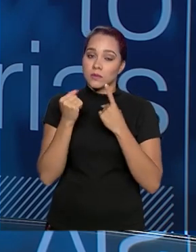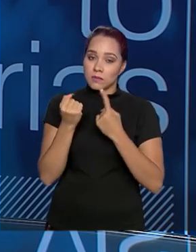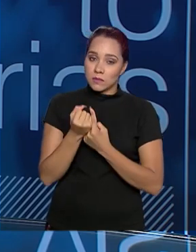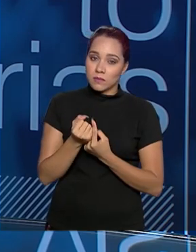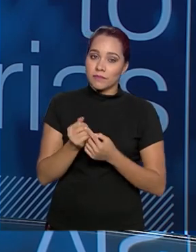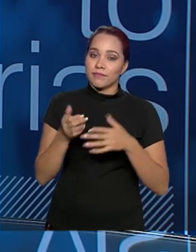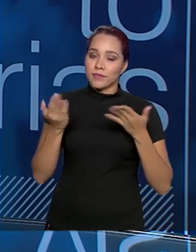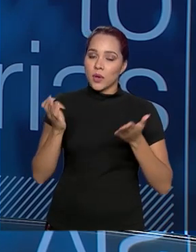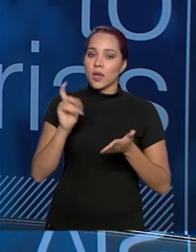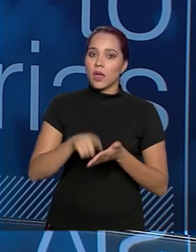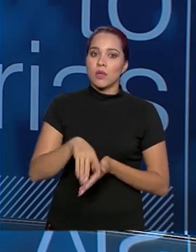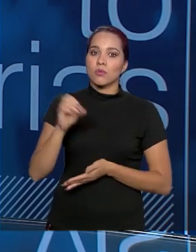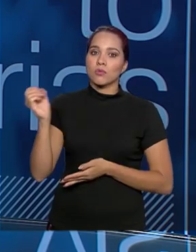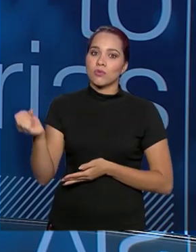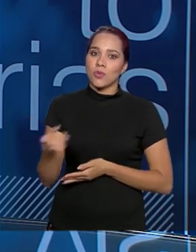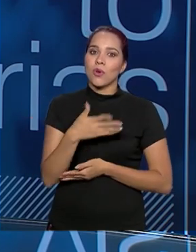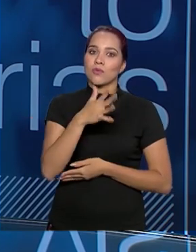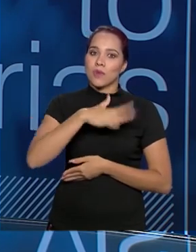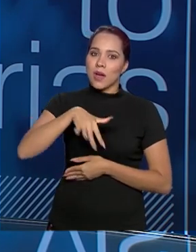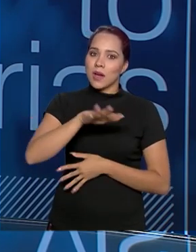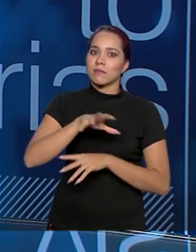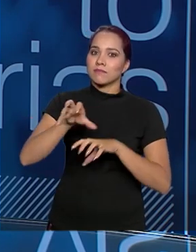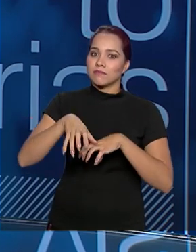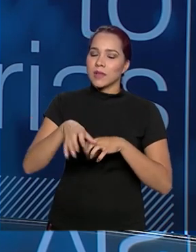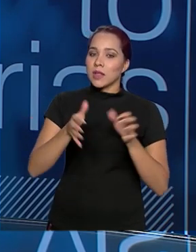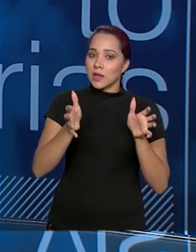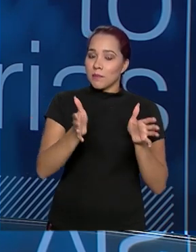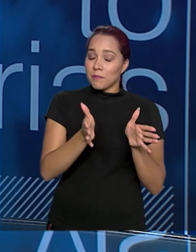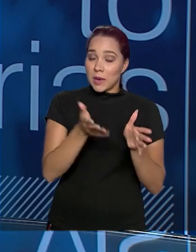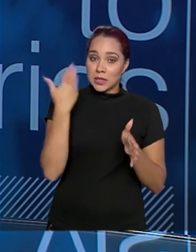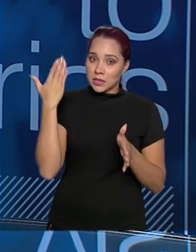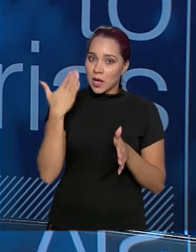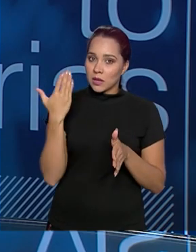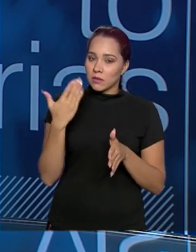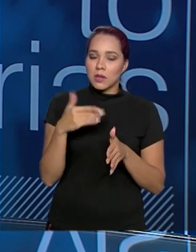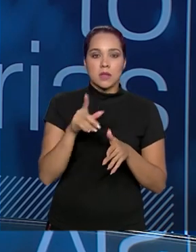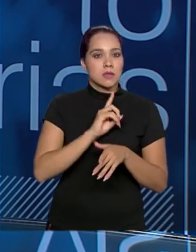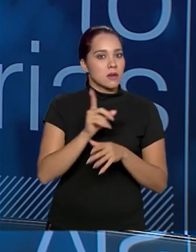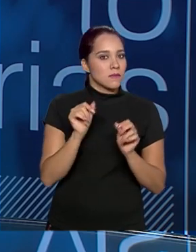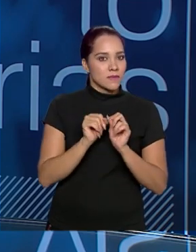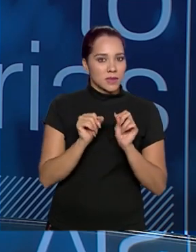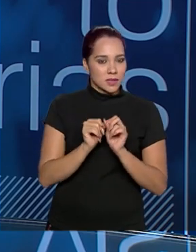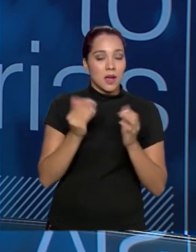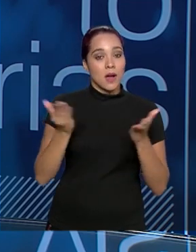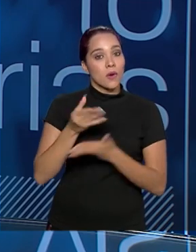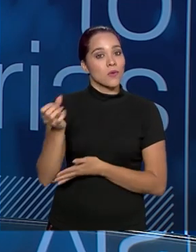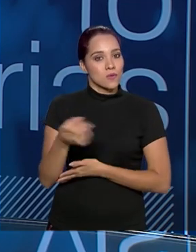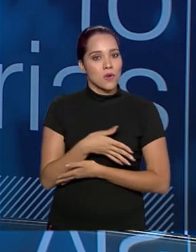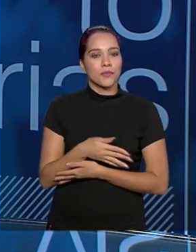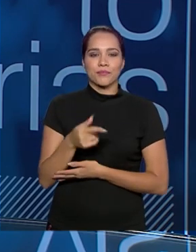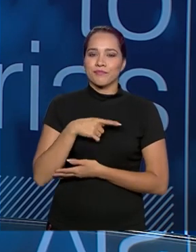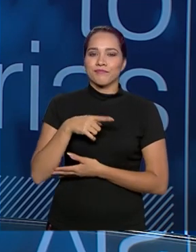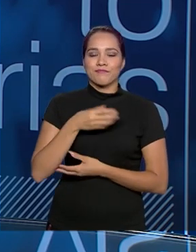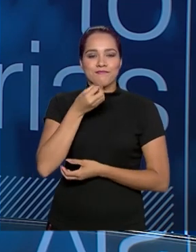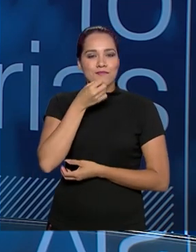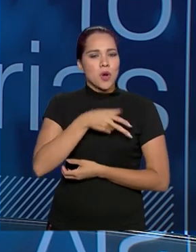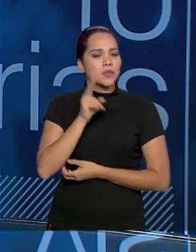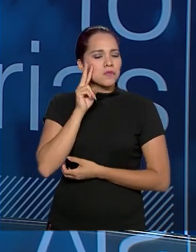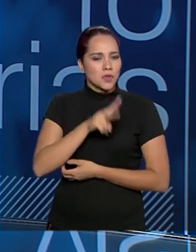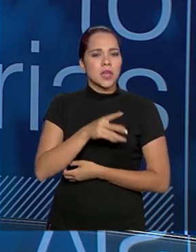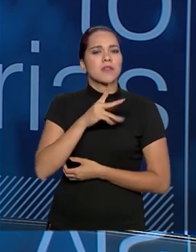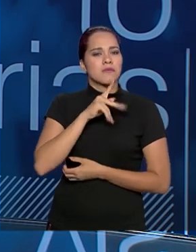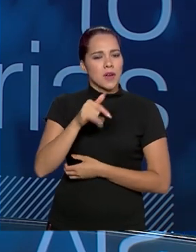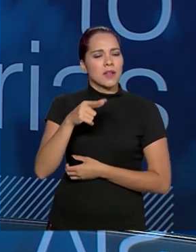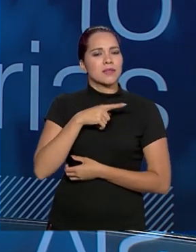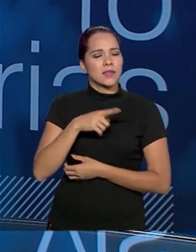Então, é uma grande inovação, o setor mineral, o departamento não fazia isso. Então, a gente vê com muito bons olhos e vai ter